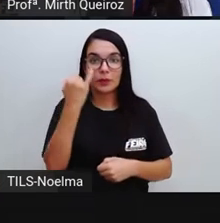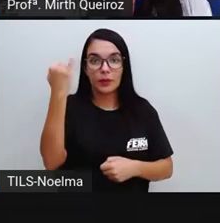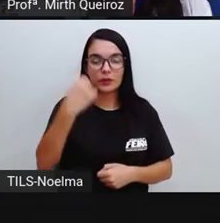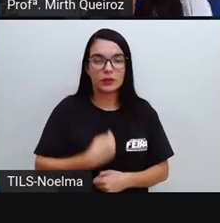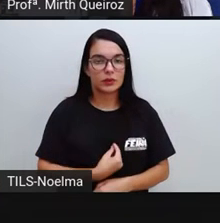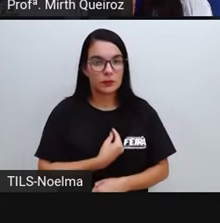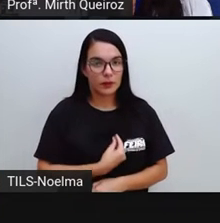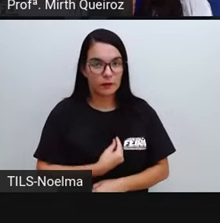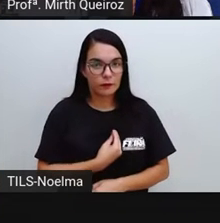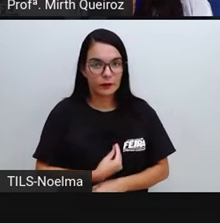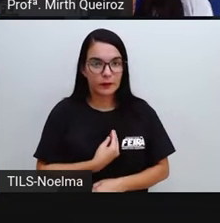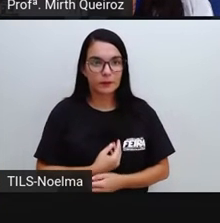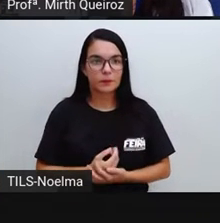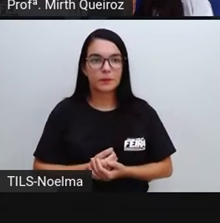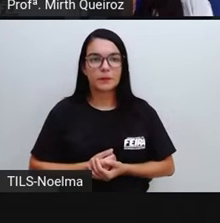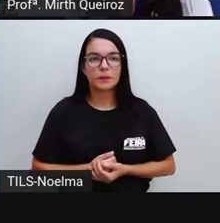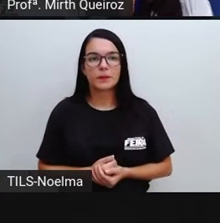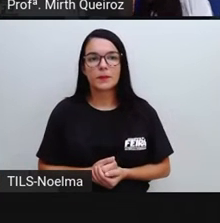gente, né?